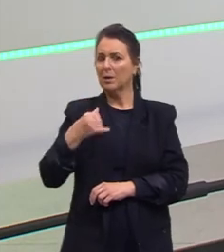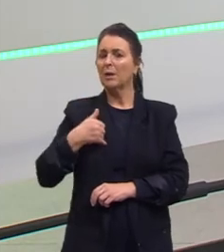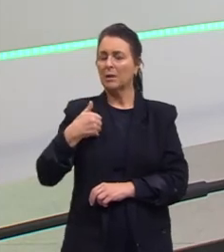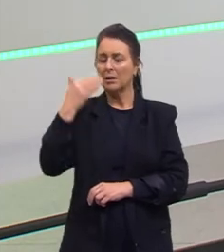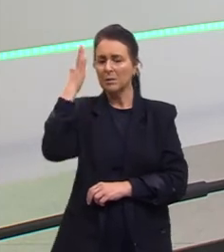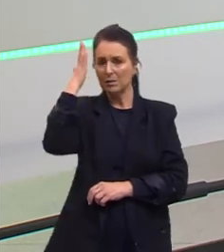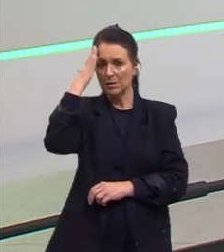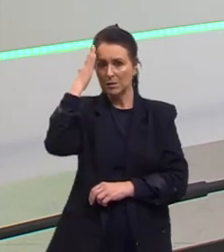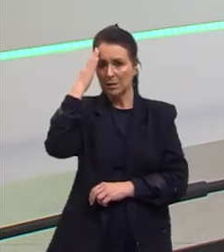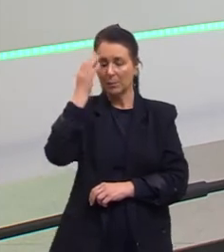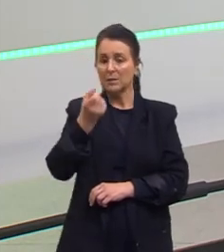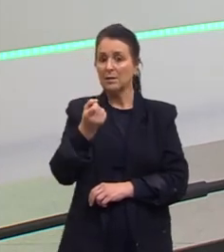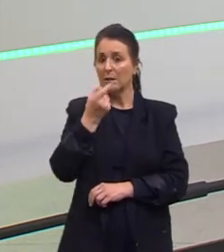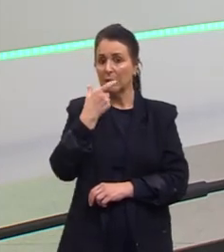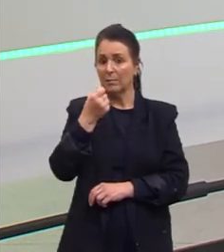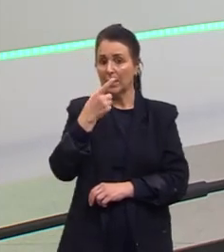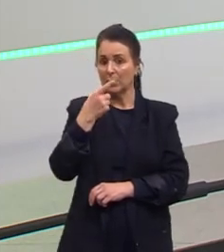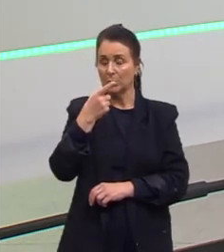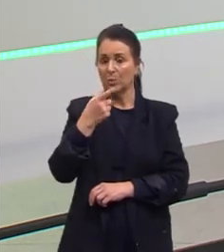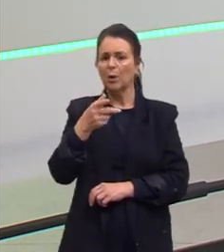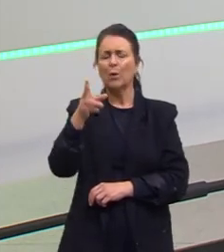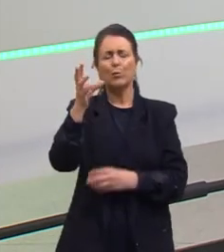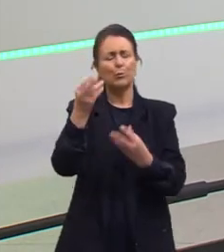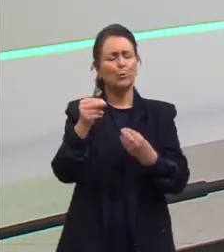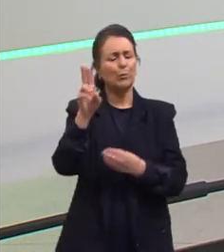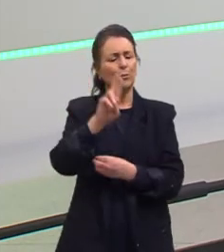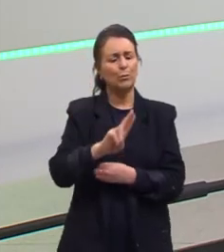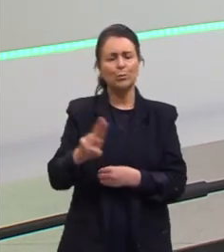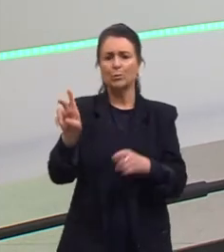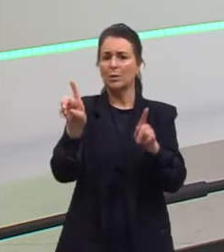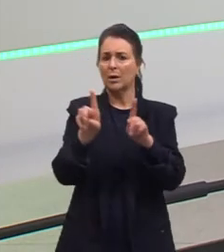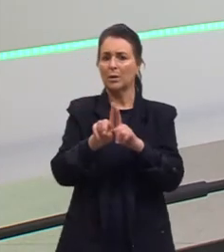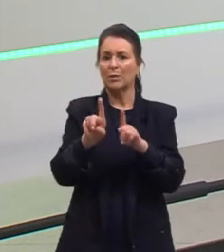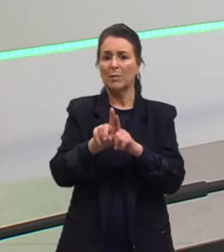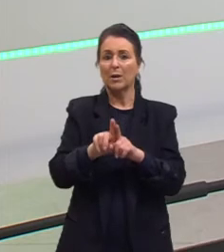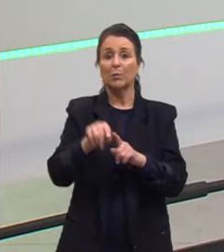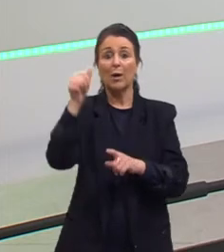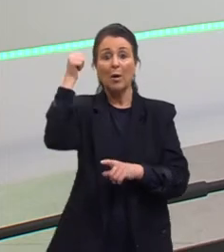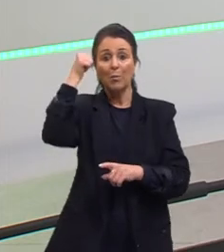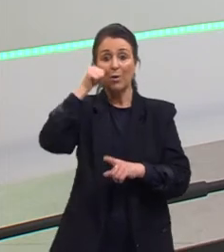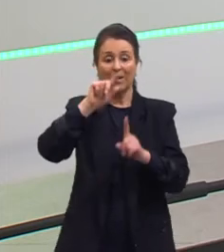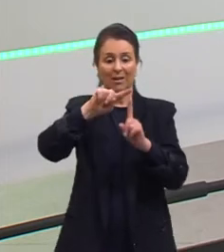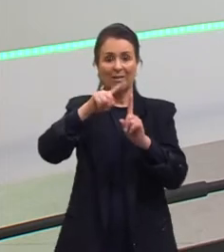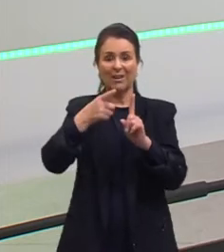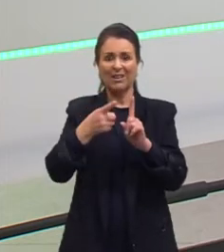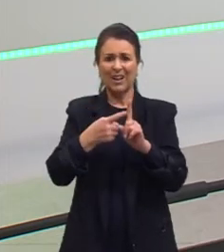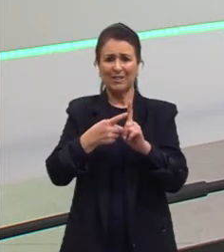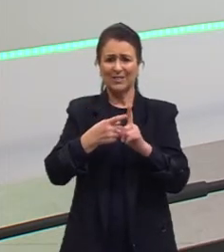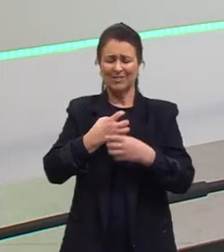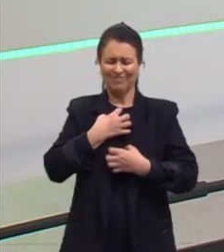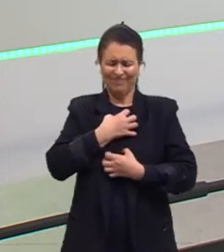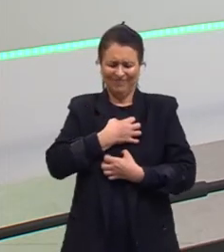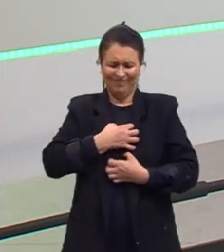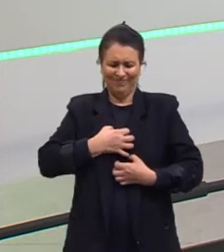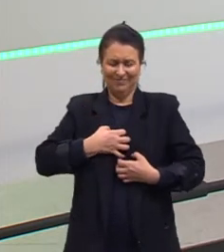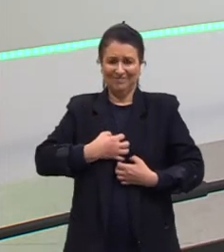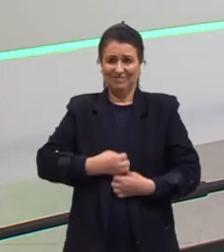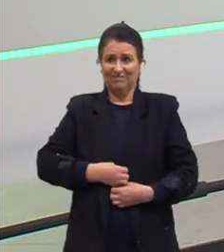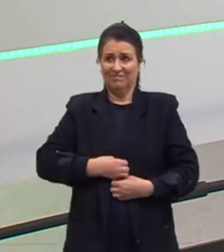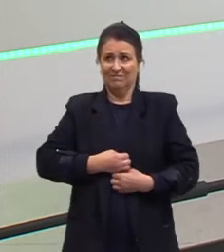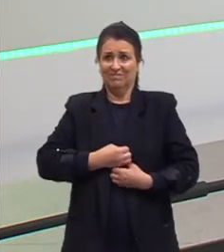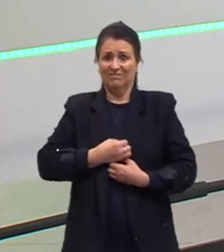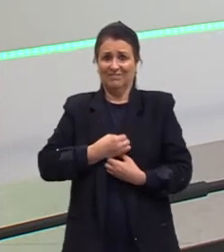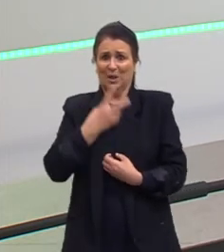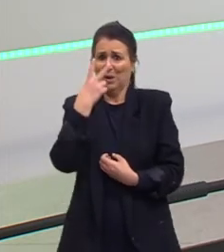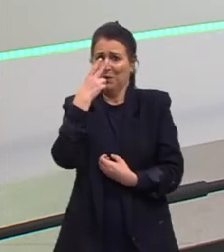devem lembrar desse medicamento que foi muito utilizado no enjoo da gravidez. As mulheres que estão grávidas, assim como eu,